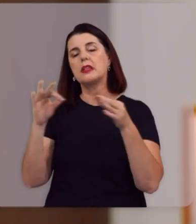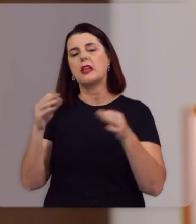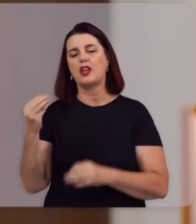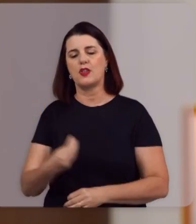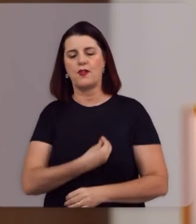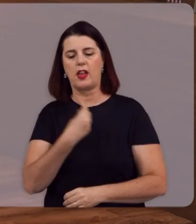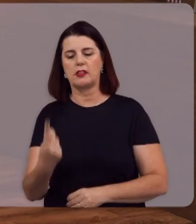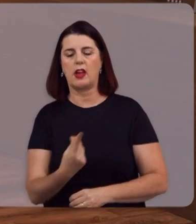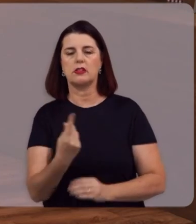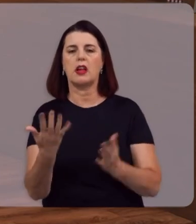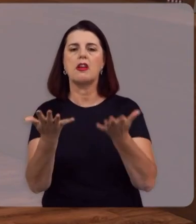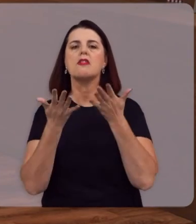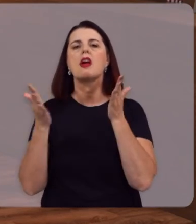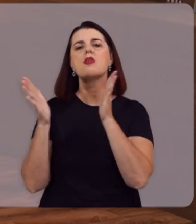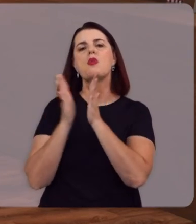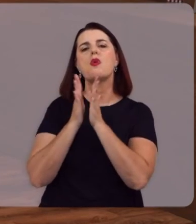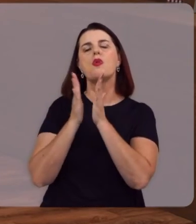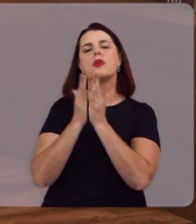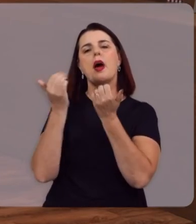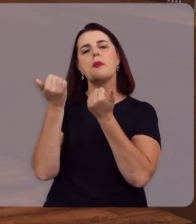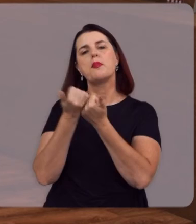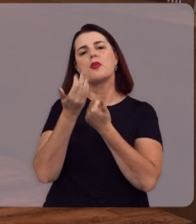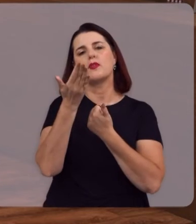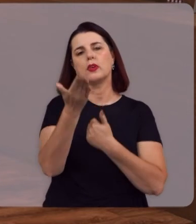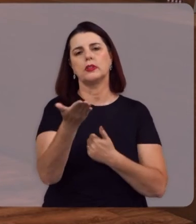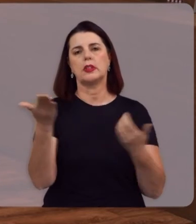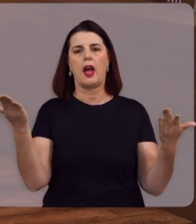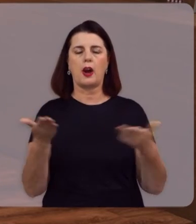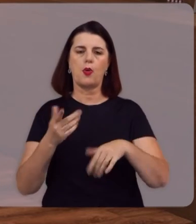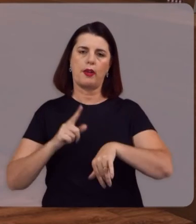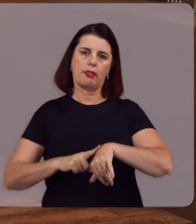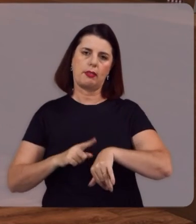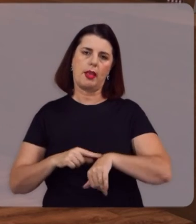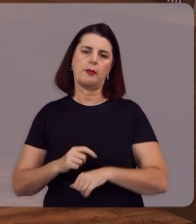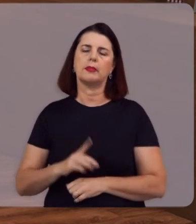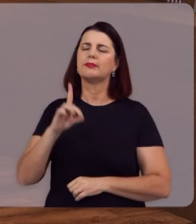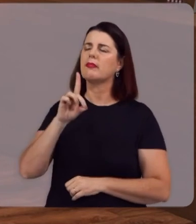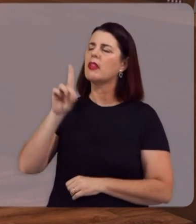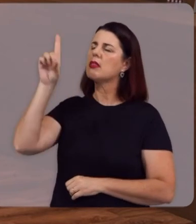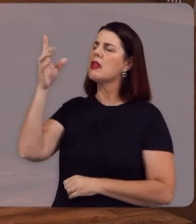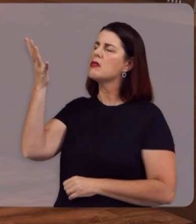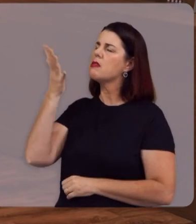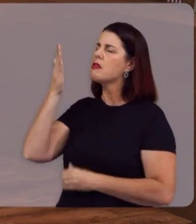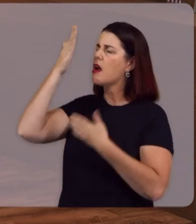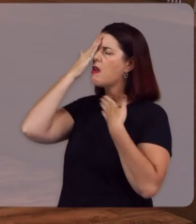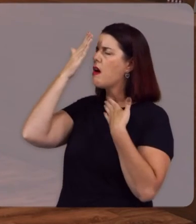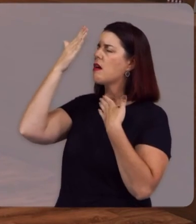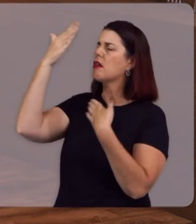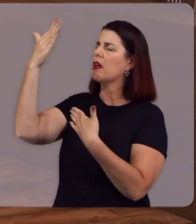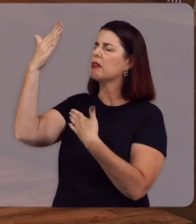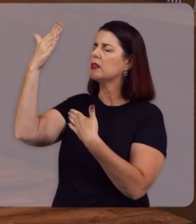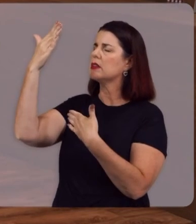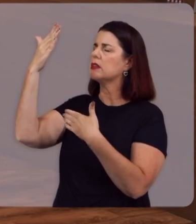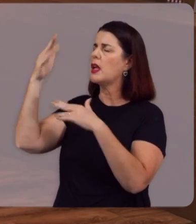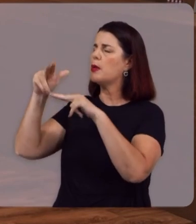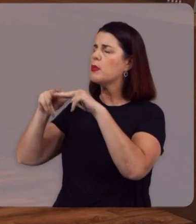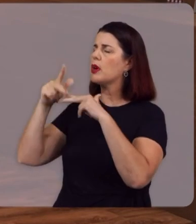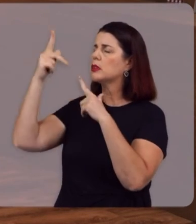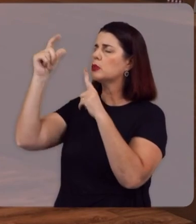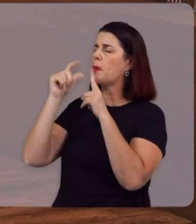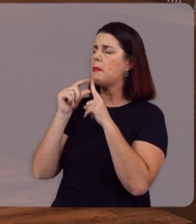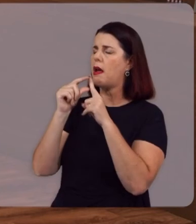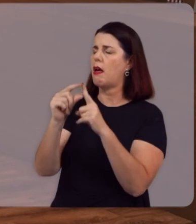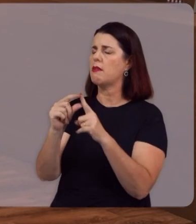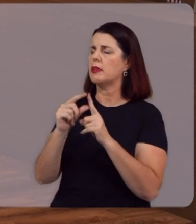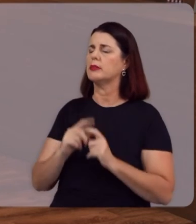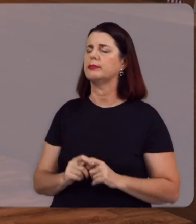da vida eterna Eu quero orar Com você E por você Neste momento Deus eu quero te dar graças Pela